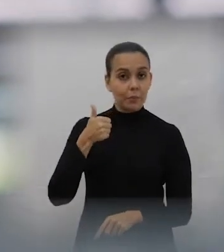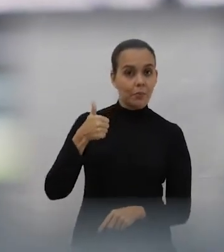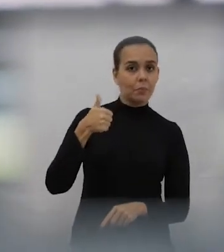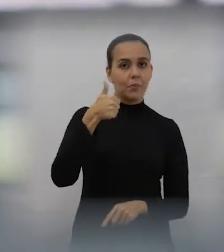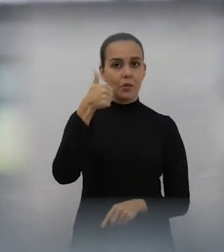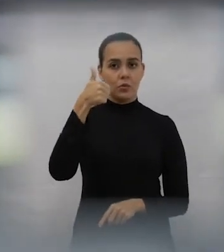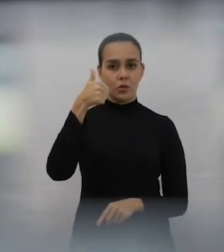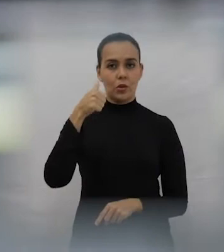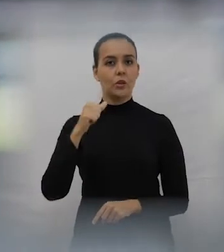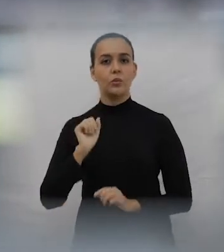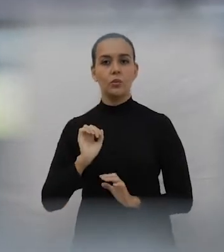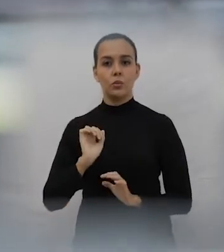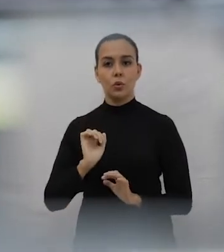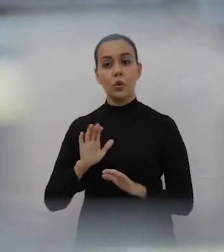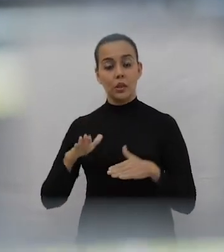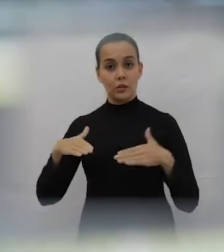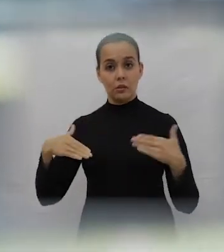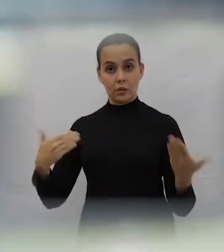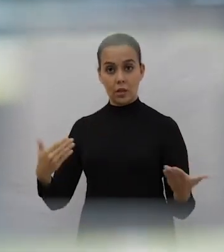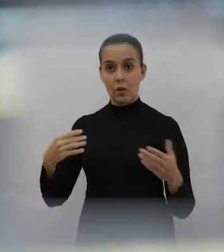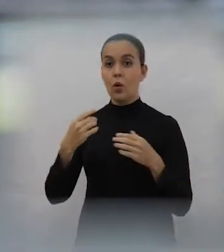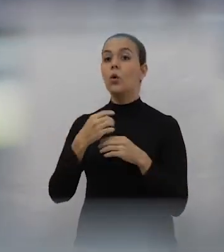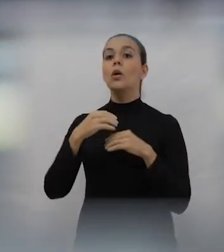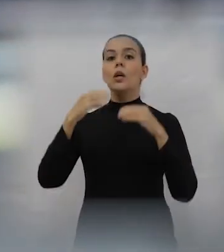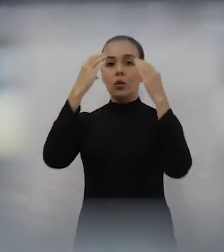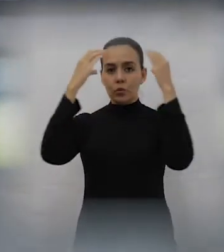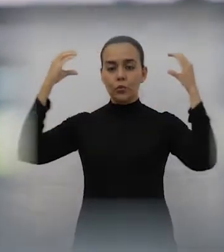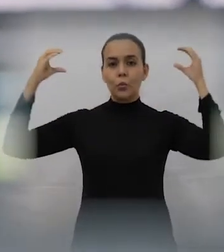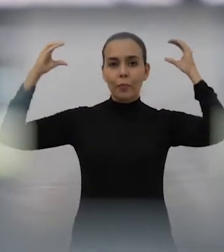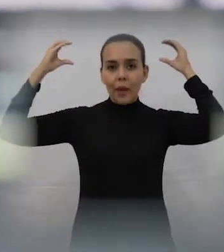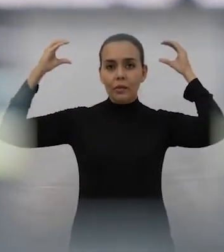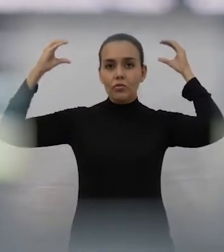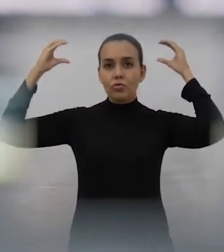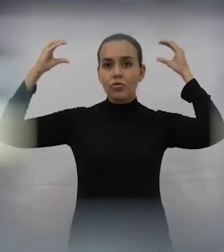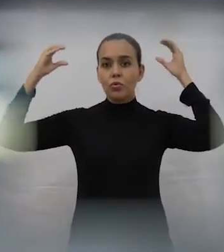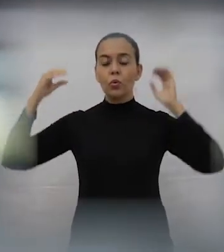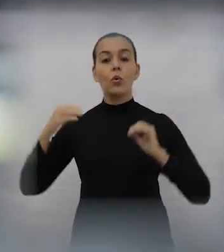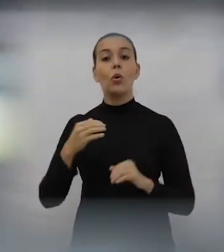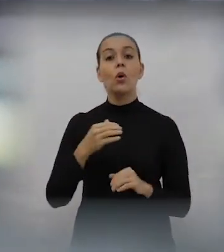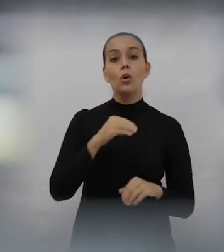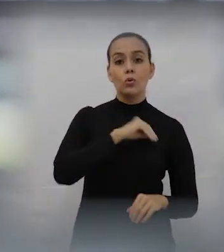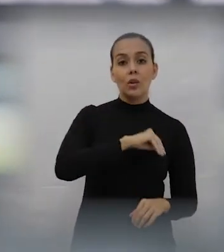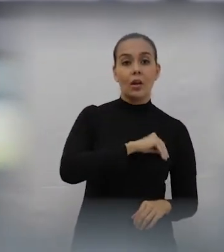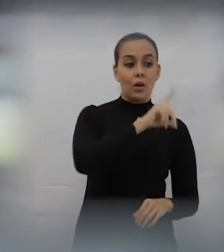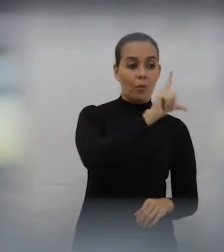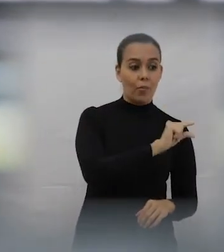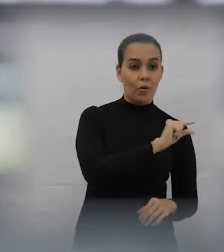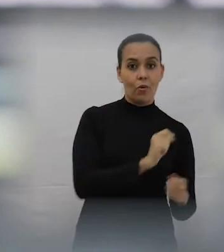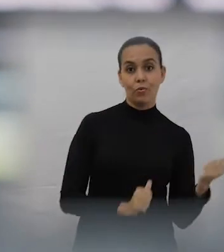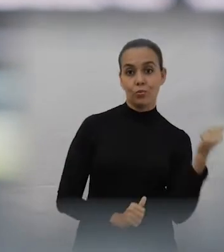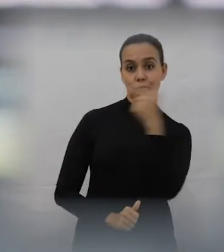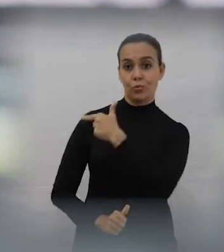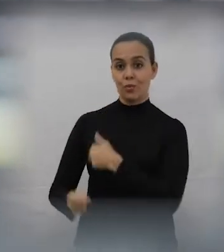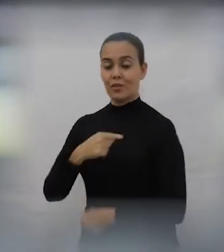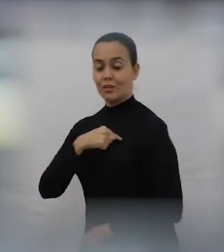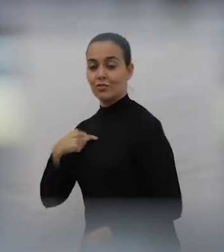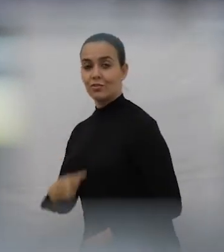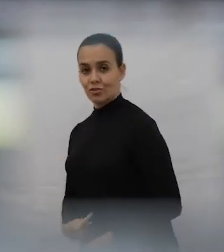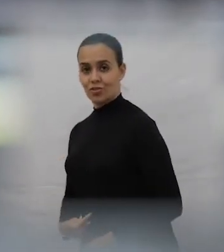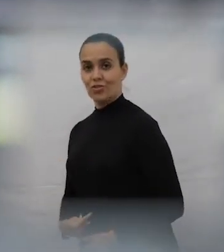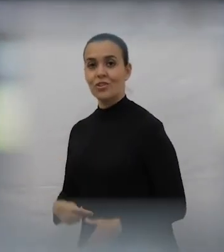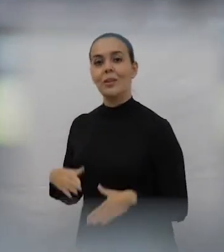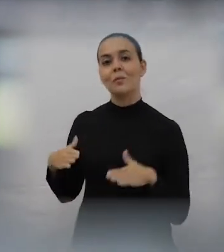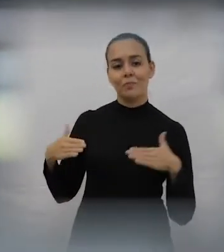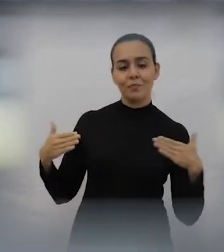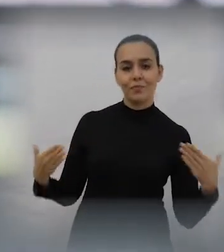baixo custo, hoje, está associado a outras coisas. A escala, eles são, hoje, capazes de produzir em larguíssima escala. Hoje, eles são responsáveis